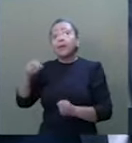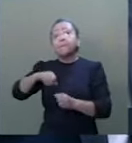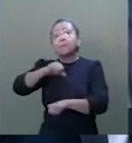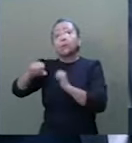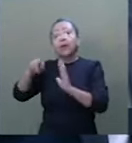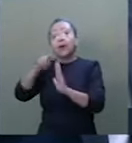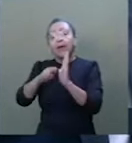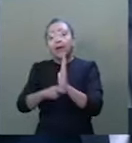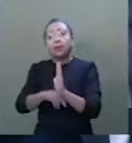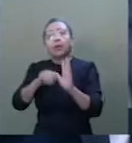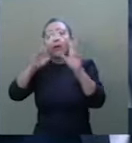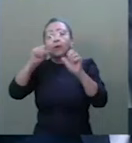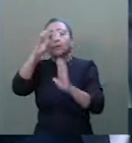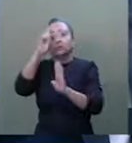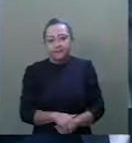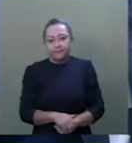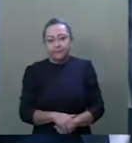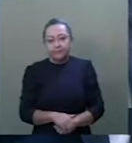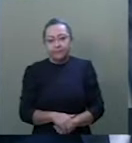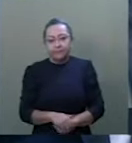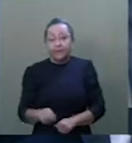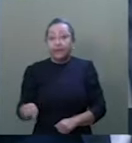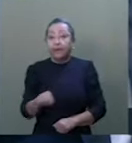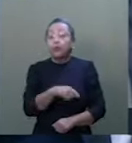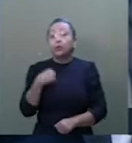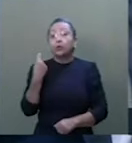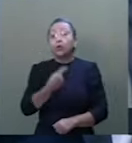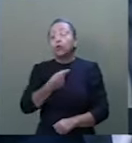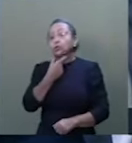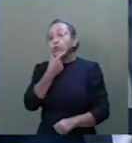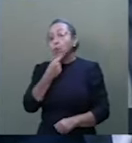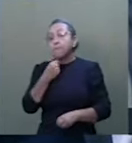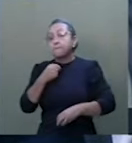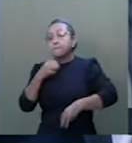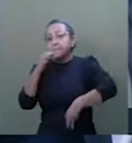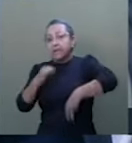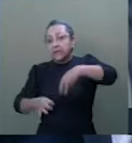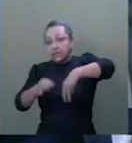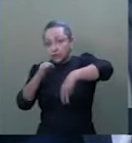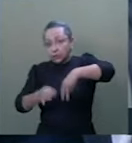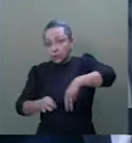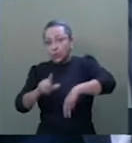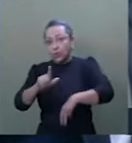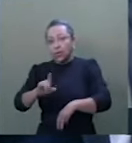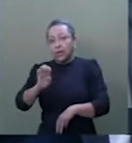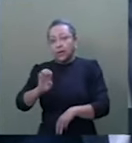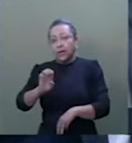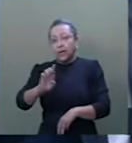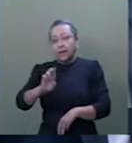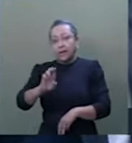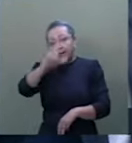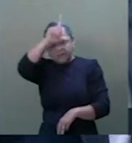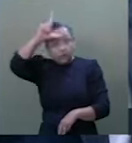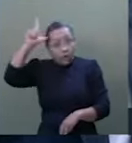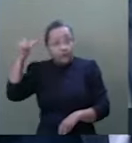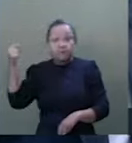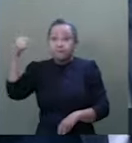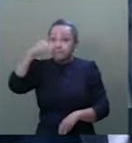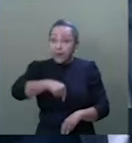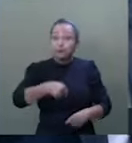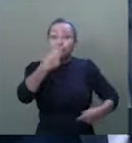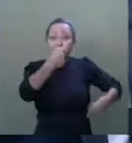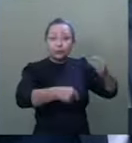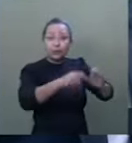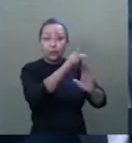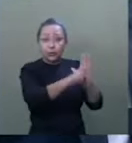o direito dos parlamentares. O nosso ministro Lewandowski veio discutir o projeto. Agora não veio na nossa comissão, senador Girão, para discutir